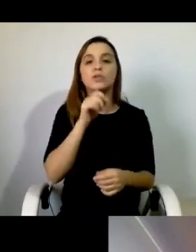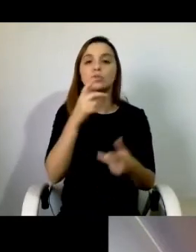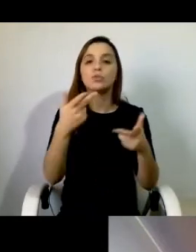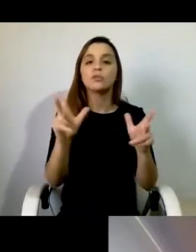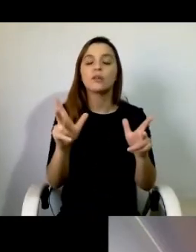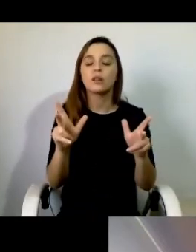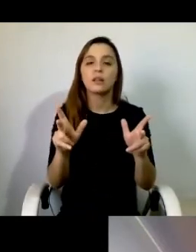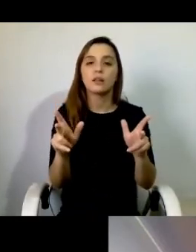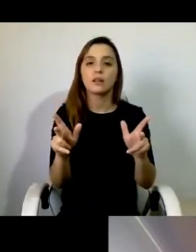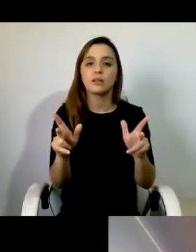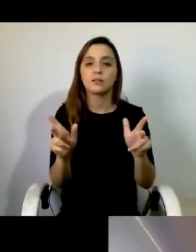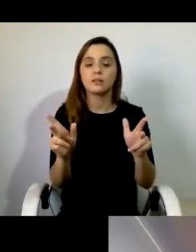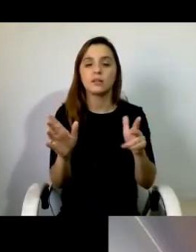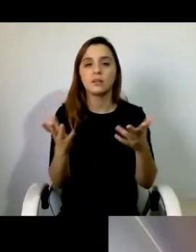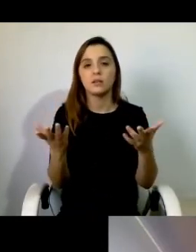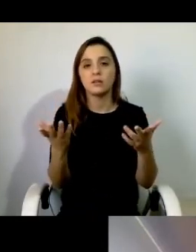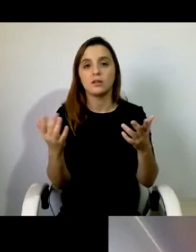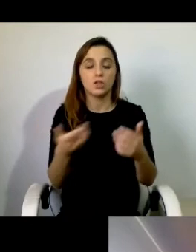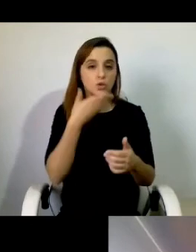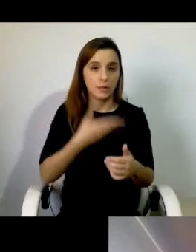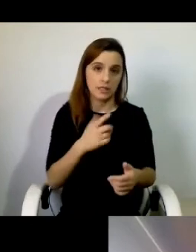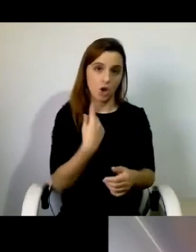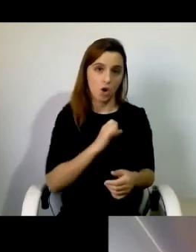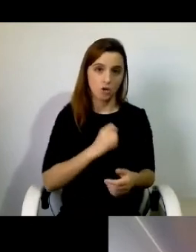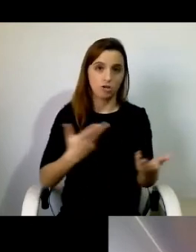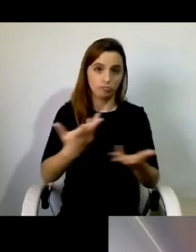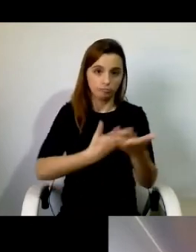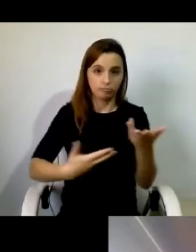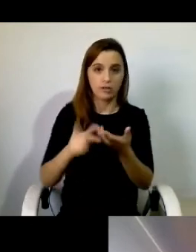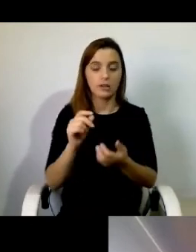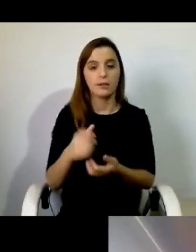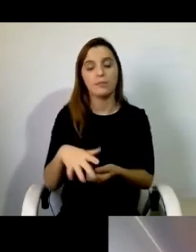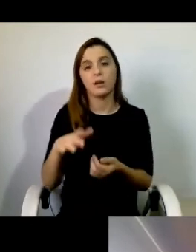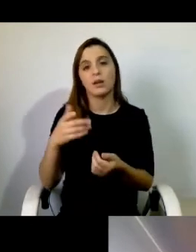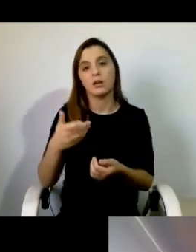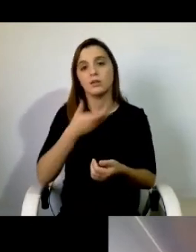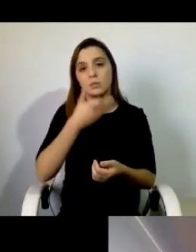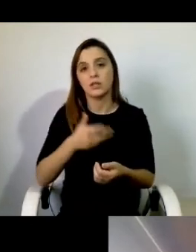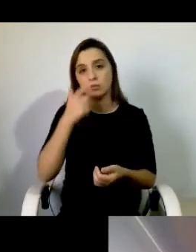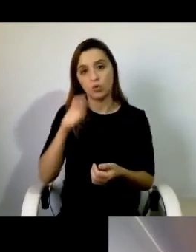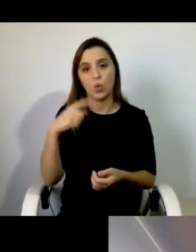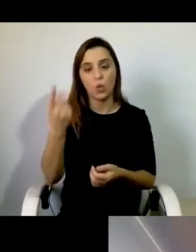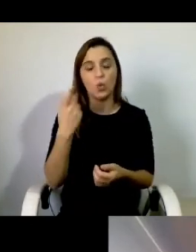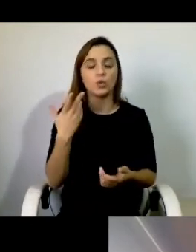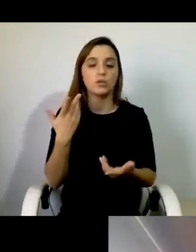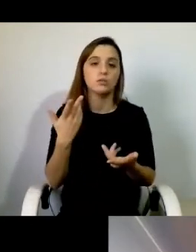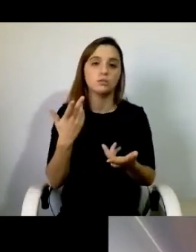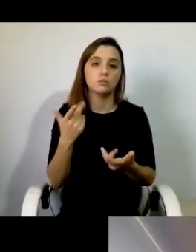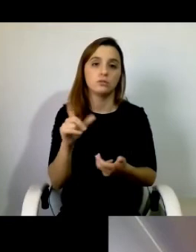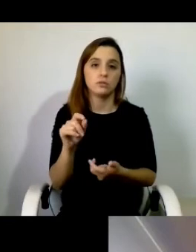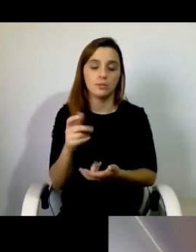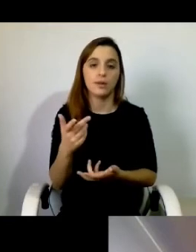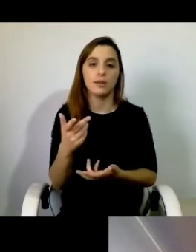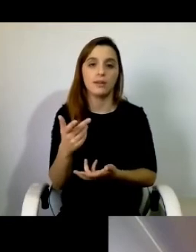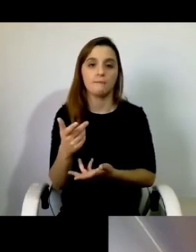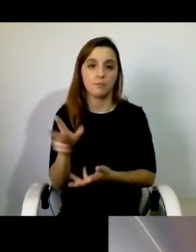aquilo da nossa experiência, recebidos a ouvir também a experiência de todos, quantos trabalham na